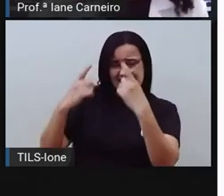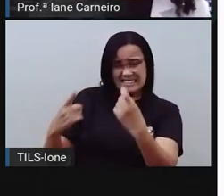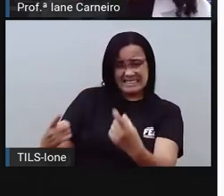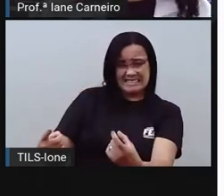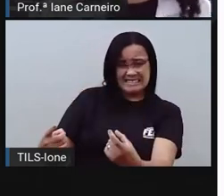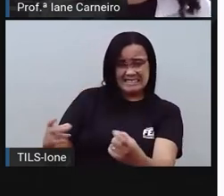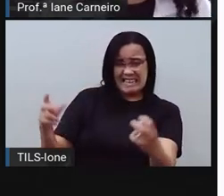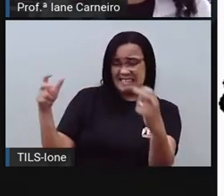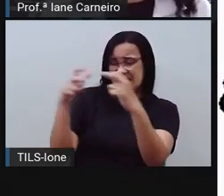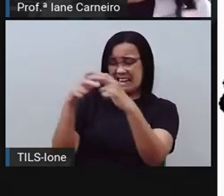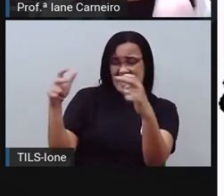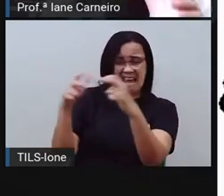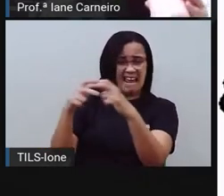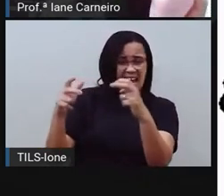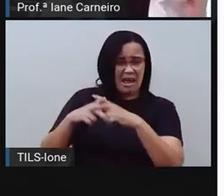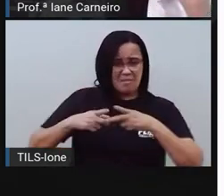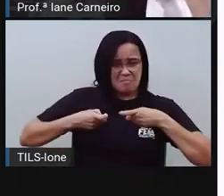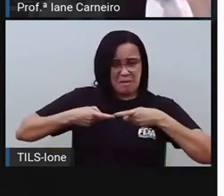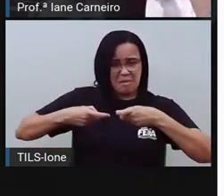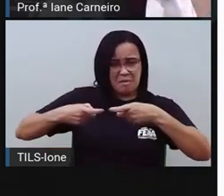tristeza. Só coisa ruim, né?